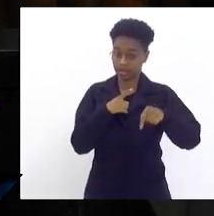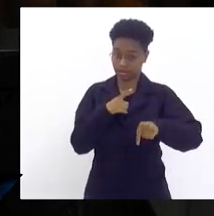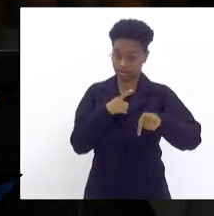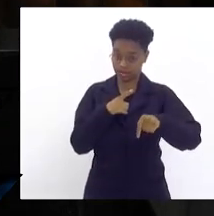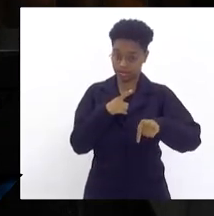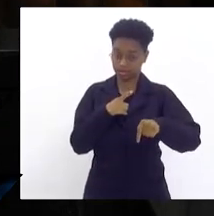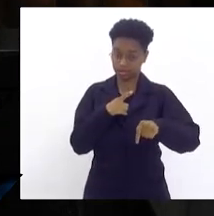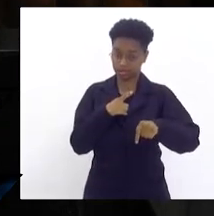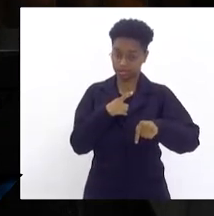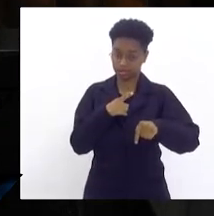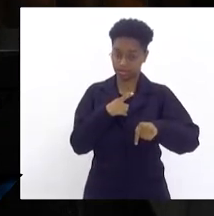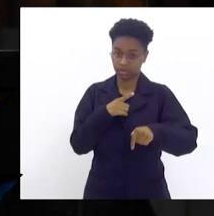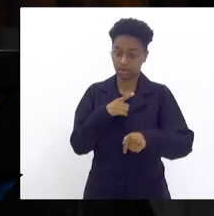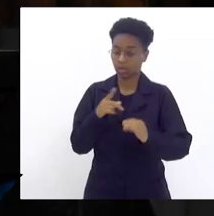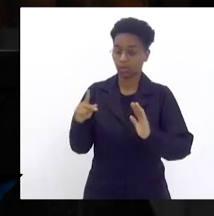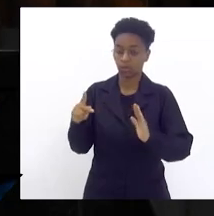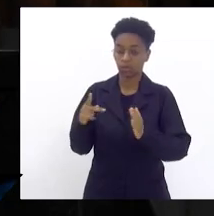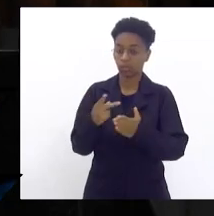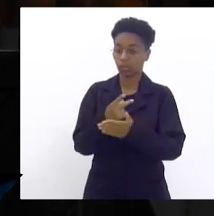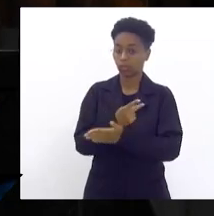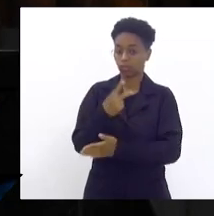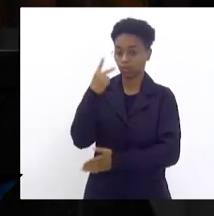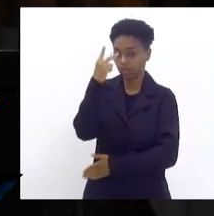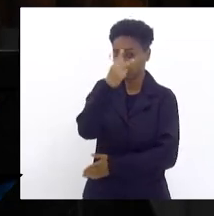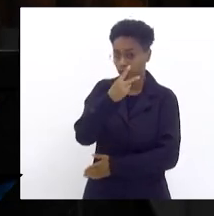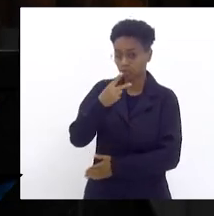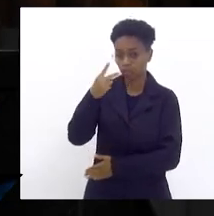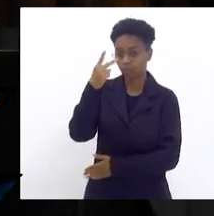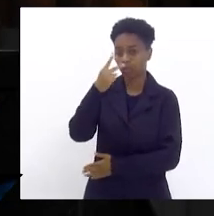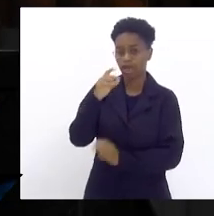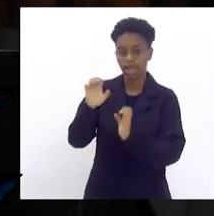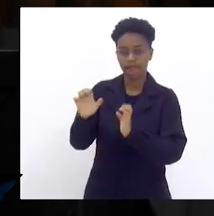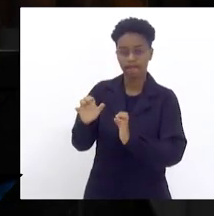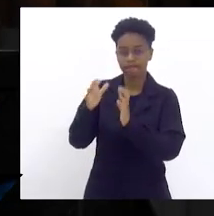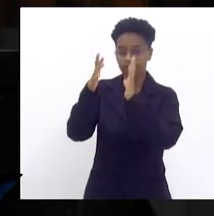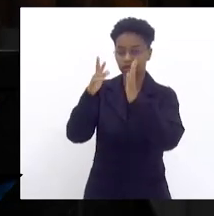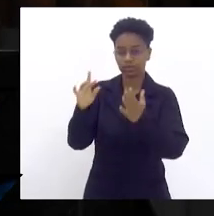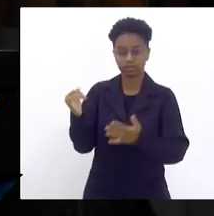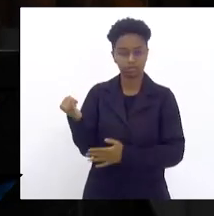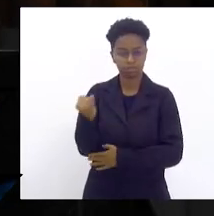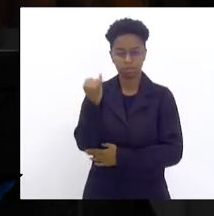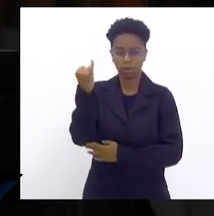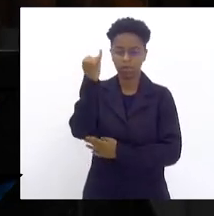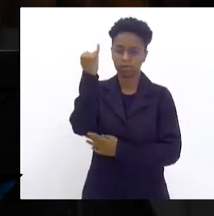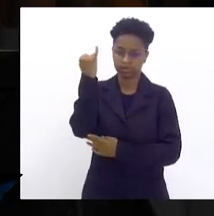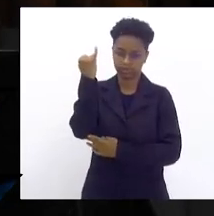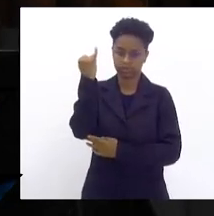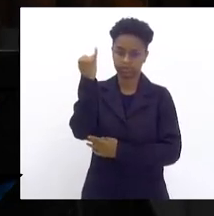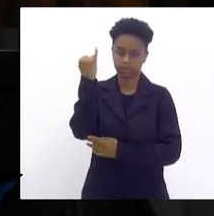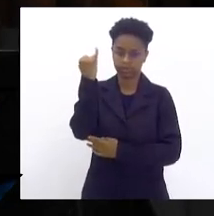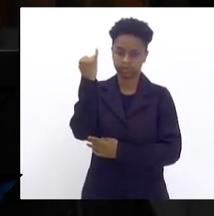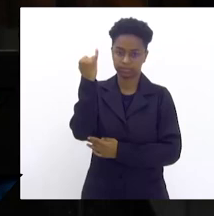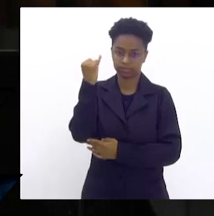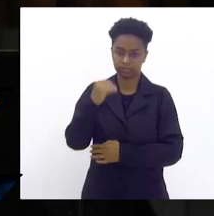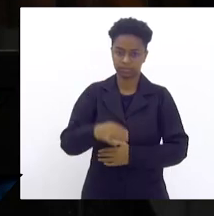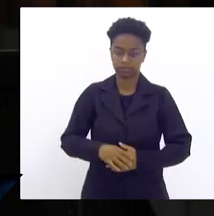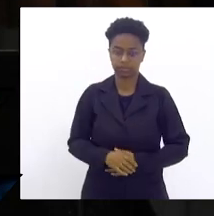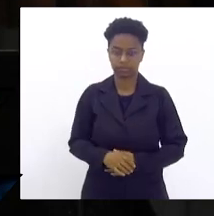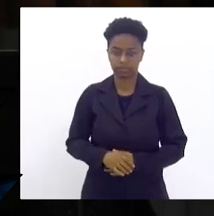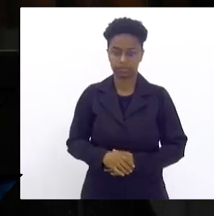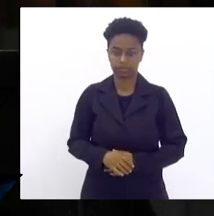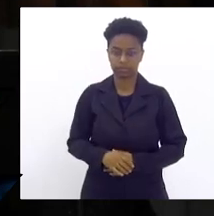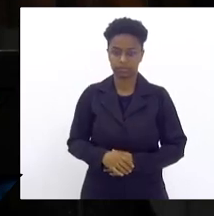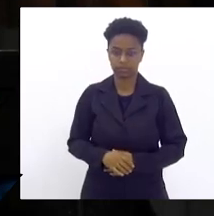de um evento importante, que foi a